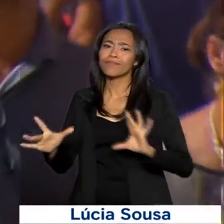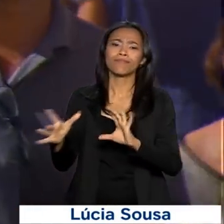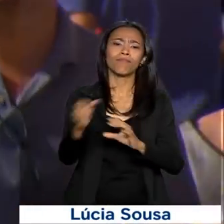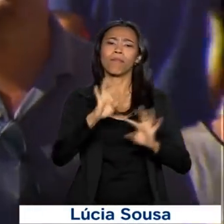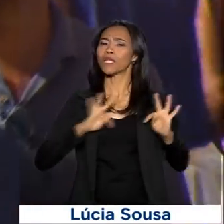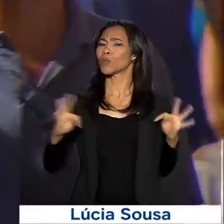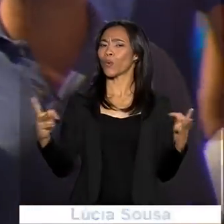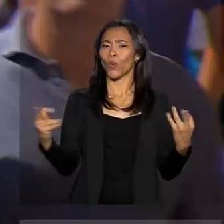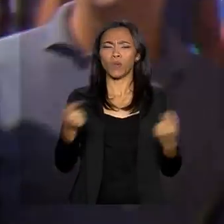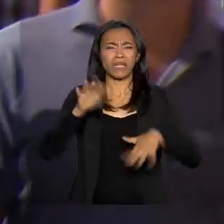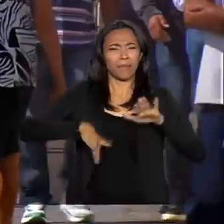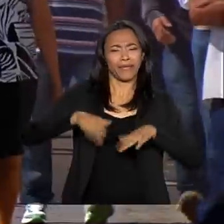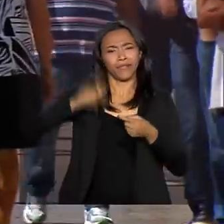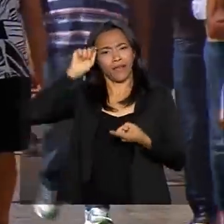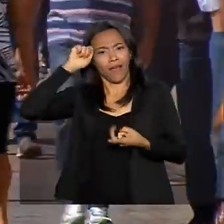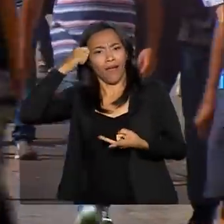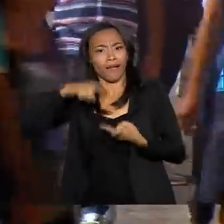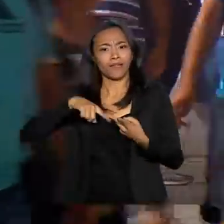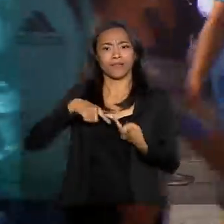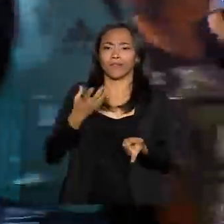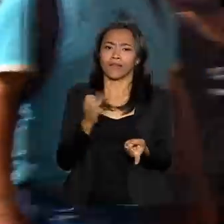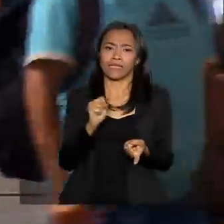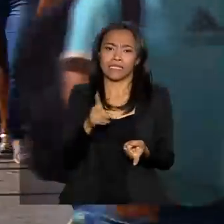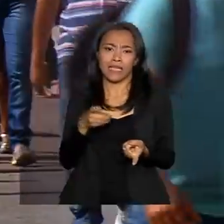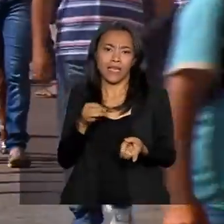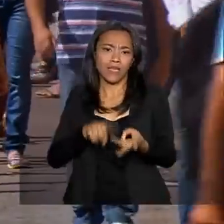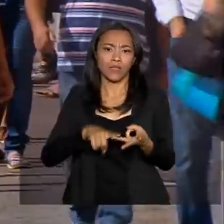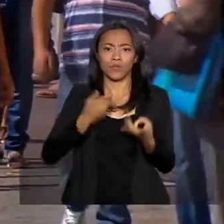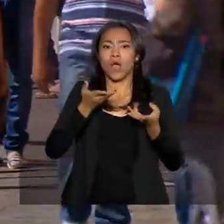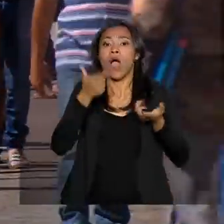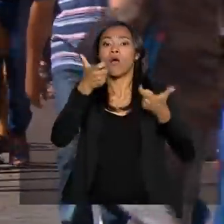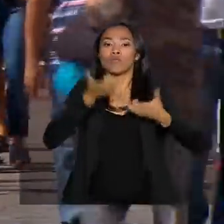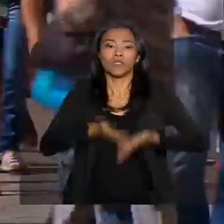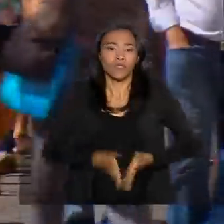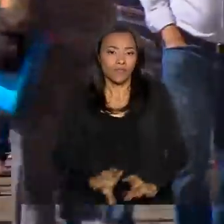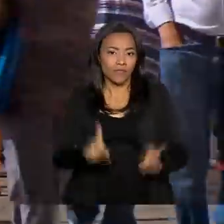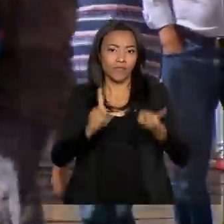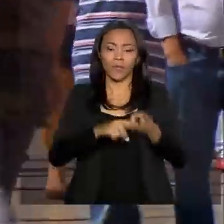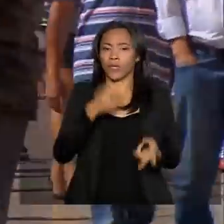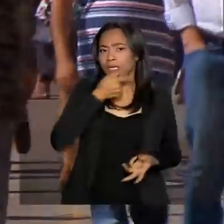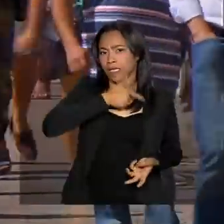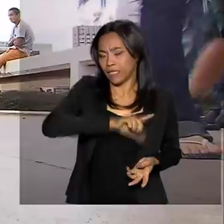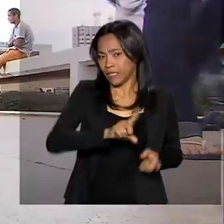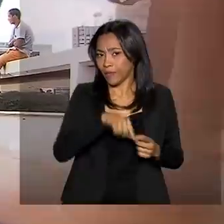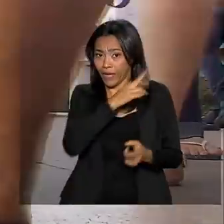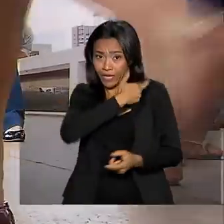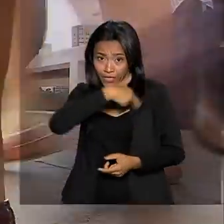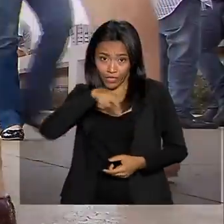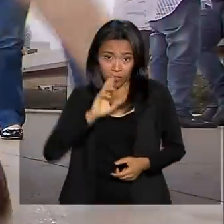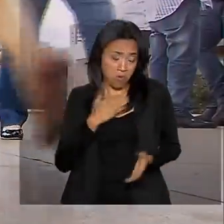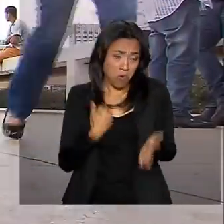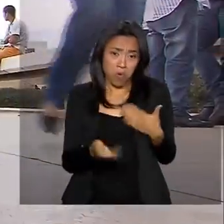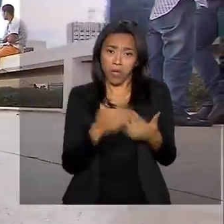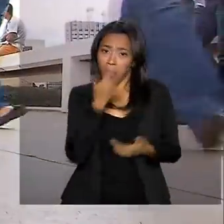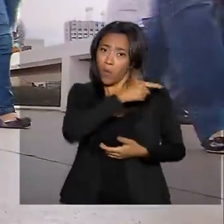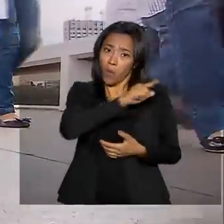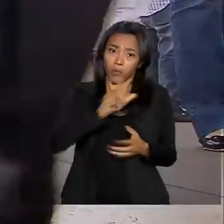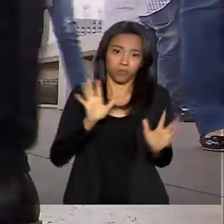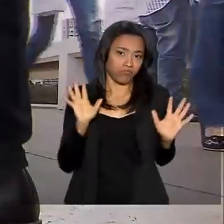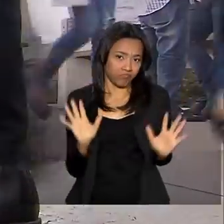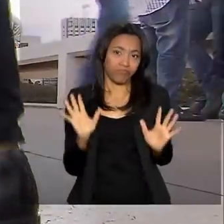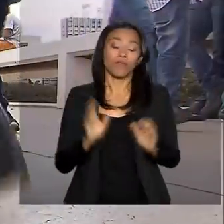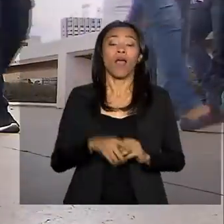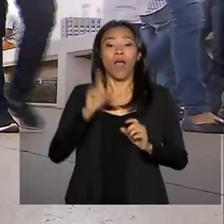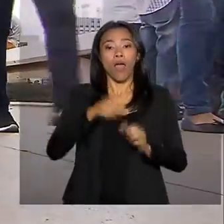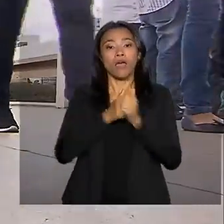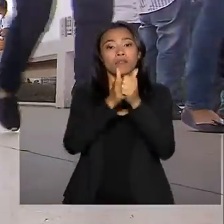independentemente de raça, sexo, nacionalidade, etnia, idioma, religião ou qualquer outra condição. A partir do